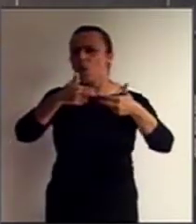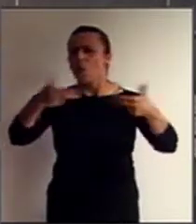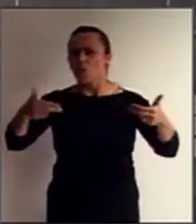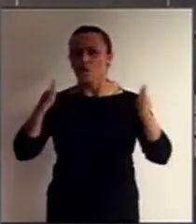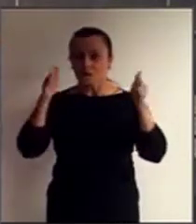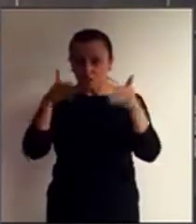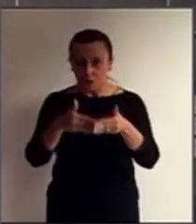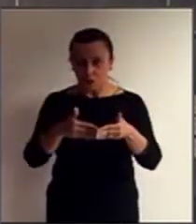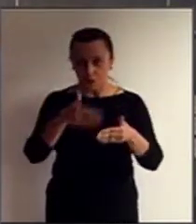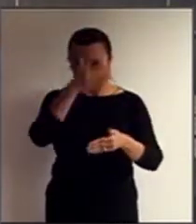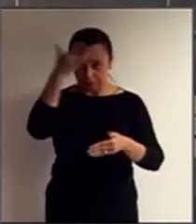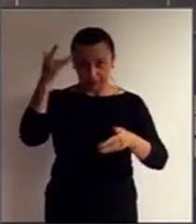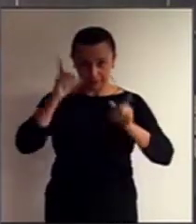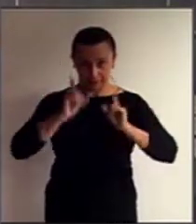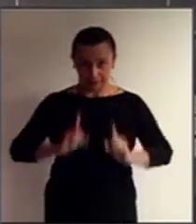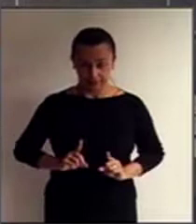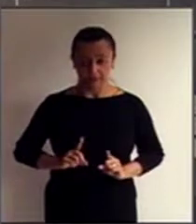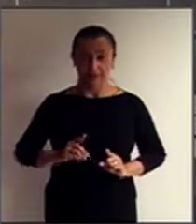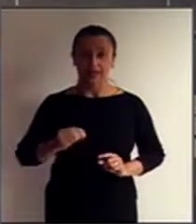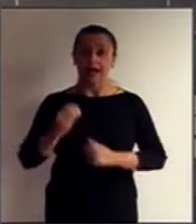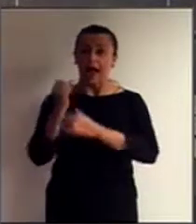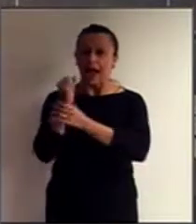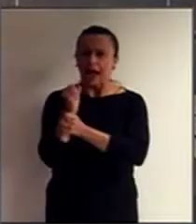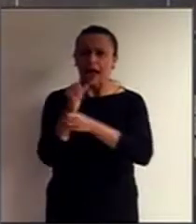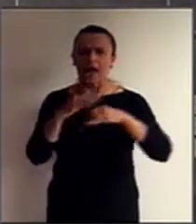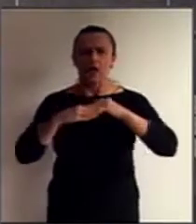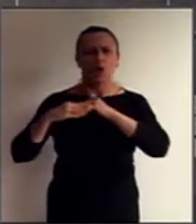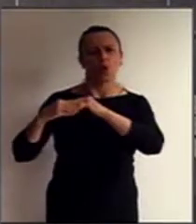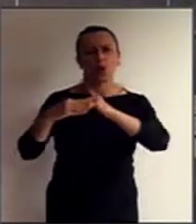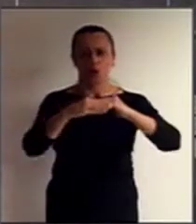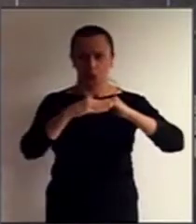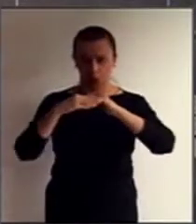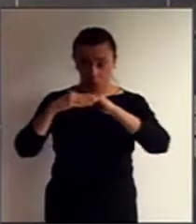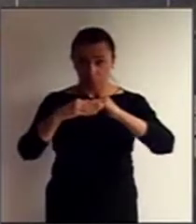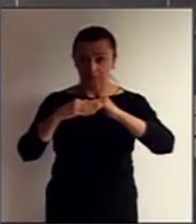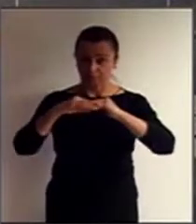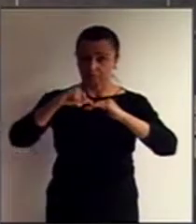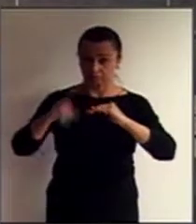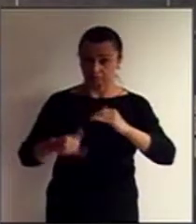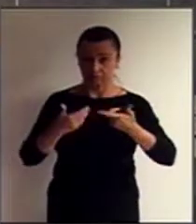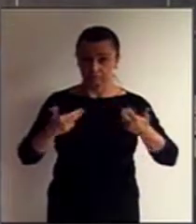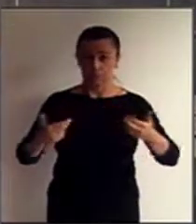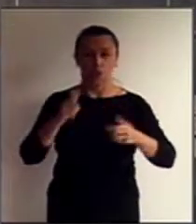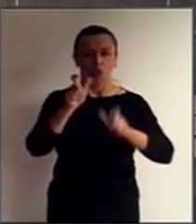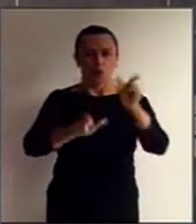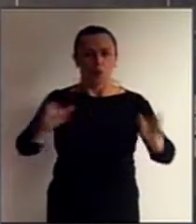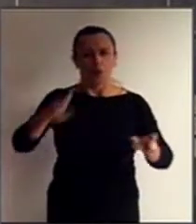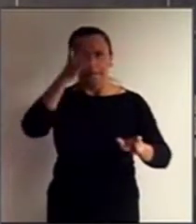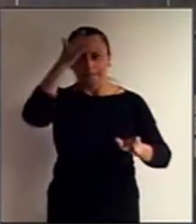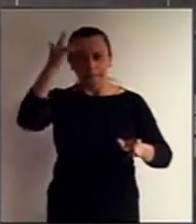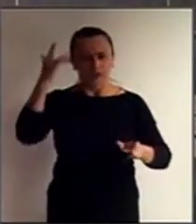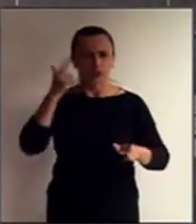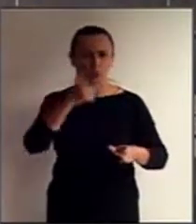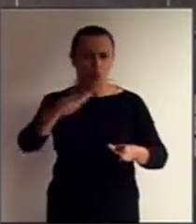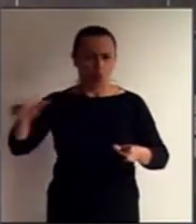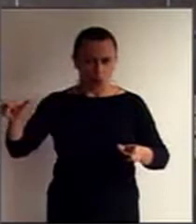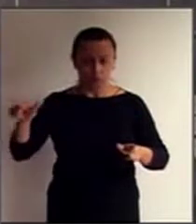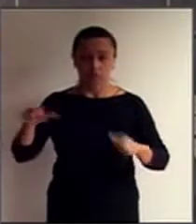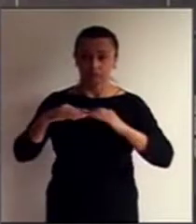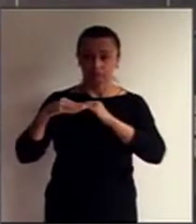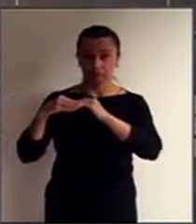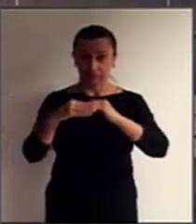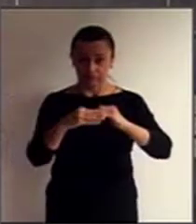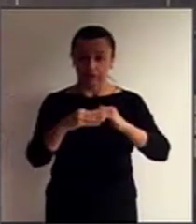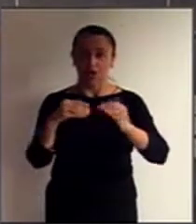pessoa com deficiência, garantindo-lhes a igualdade de oportunidades com as demais pessoas, que no seu preâmbulo, na